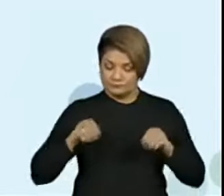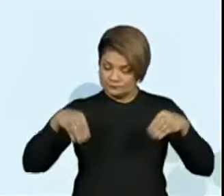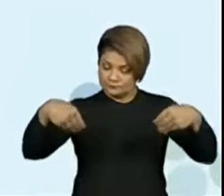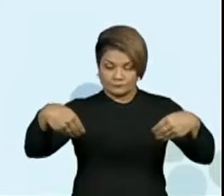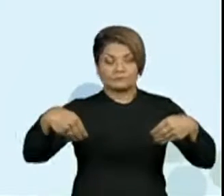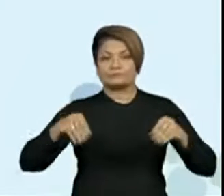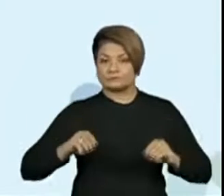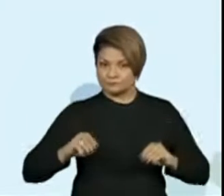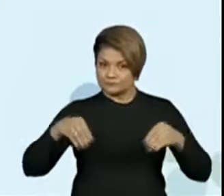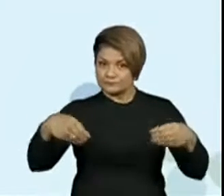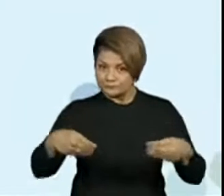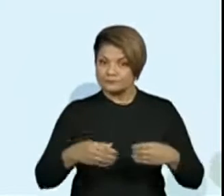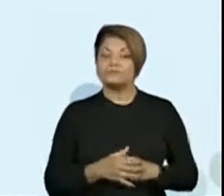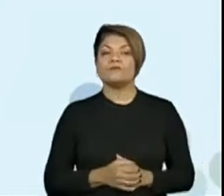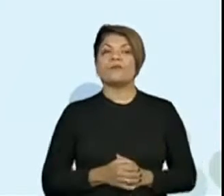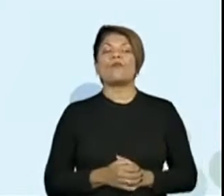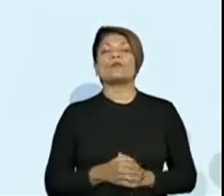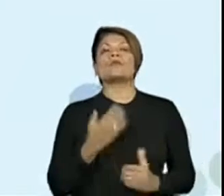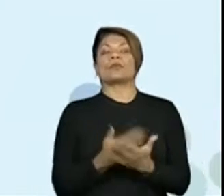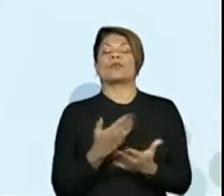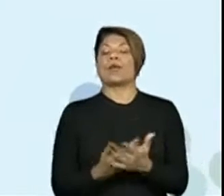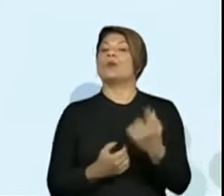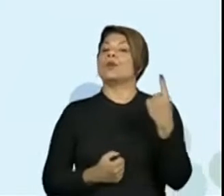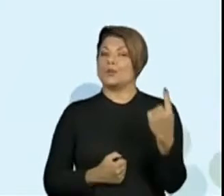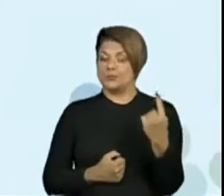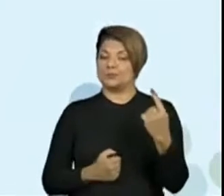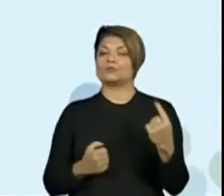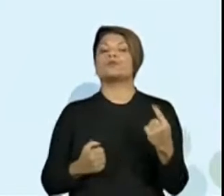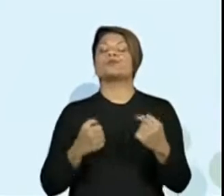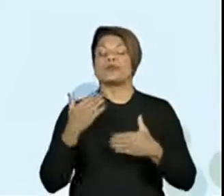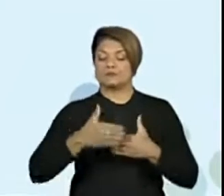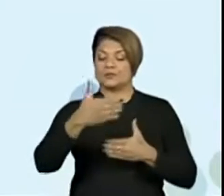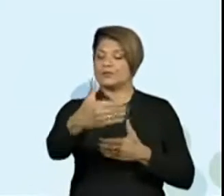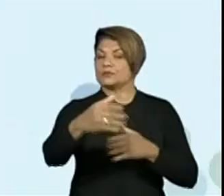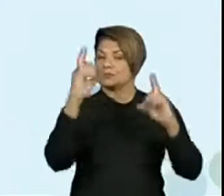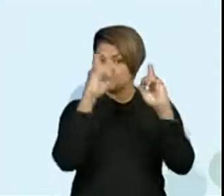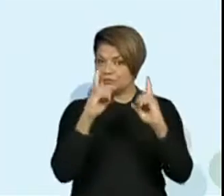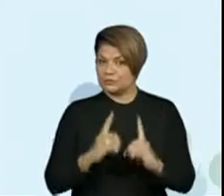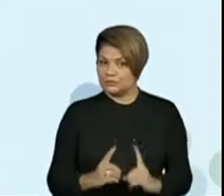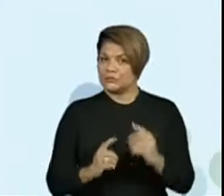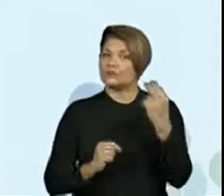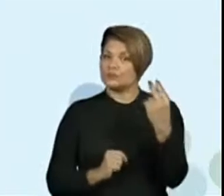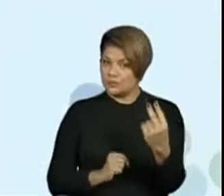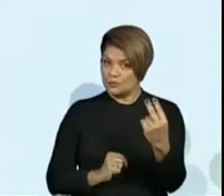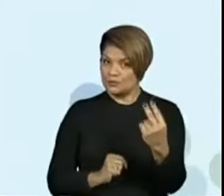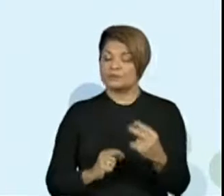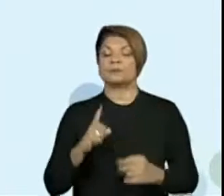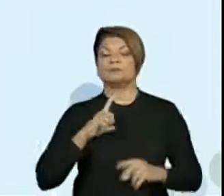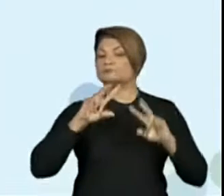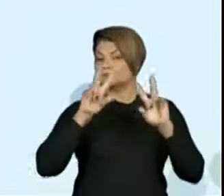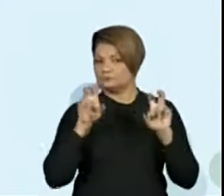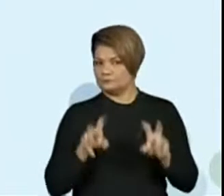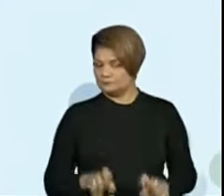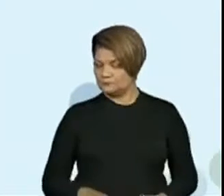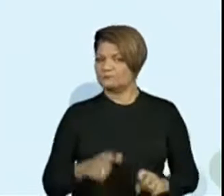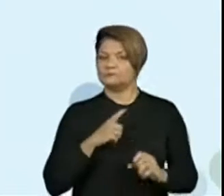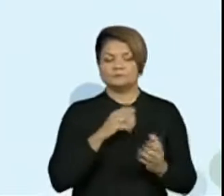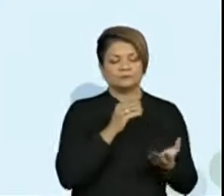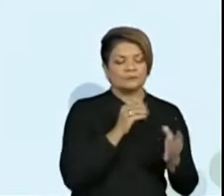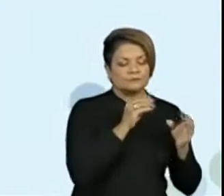aula, não é? Estamos aí na aula 1 da sequência didática 2, que vai tratar aí de números, coleções,